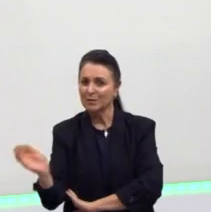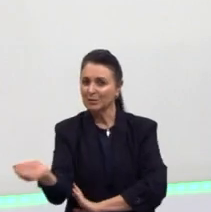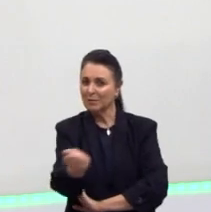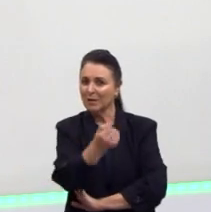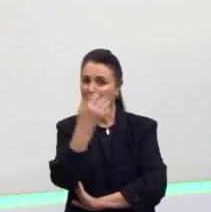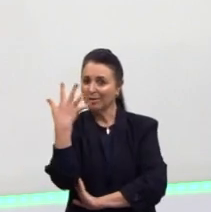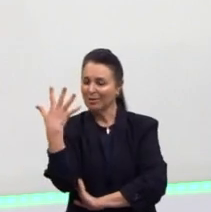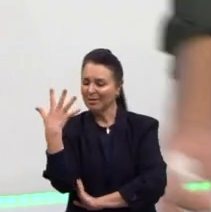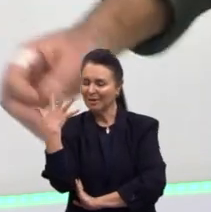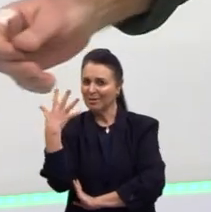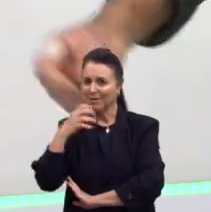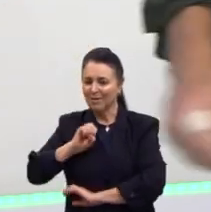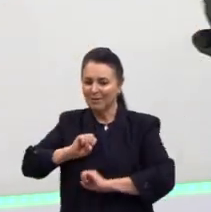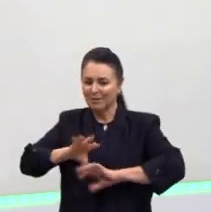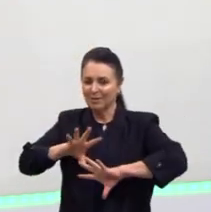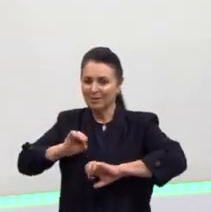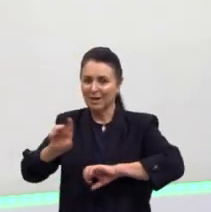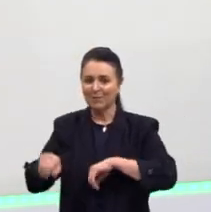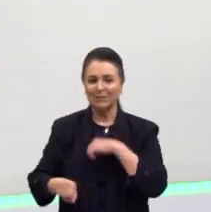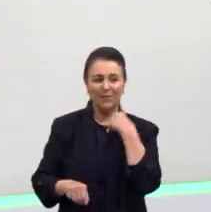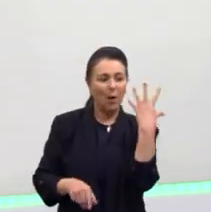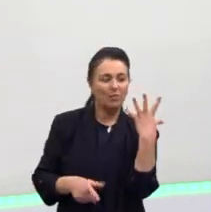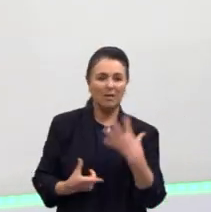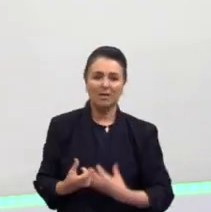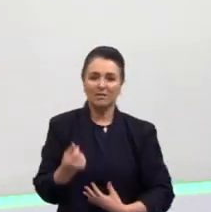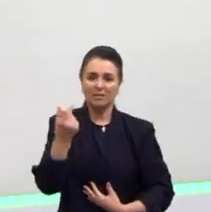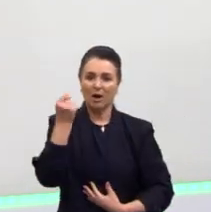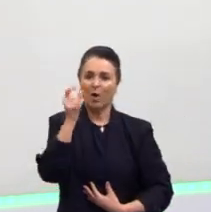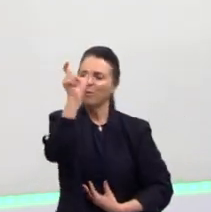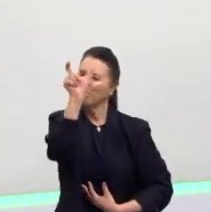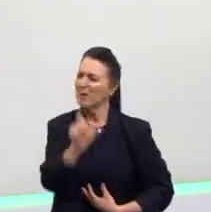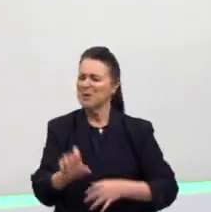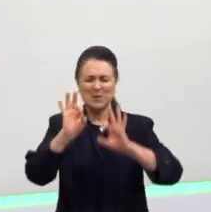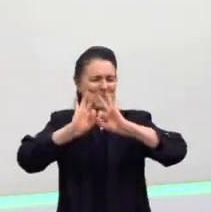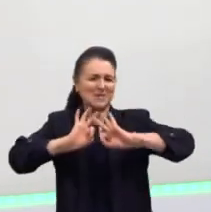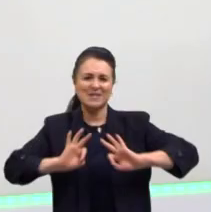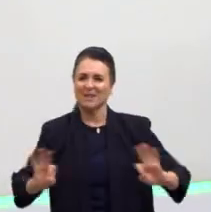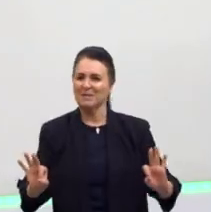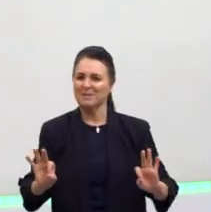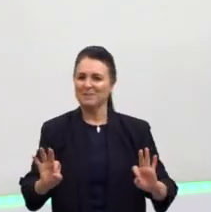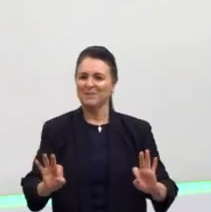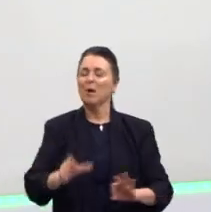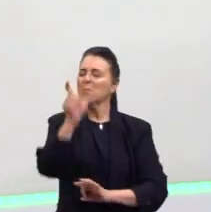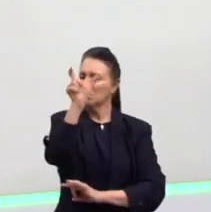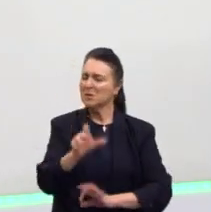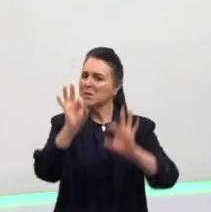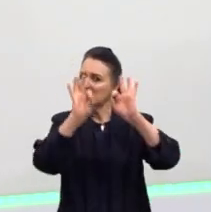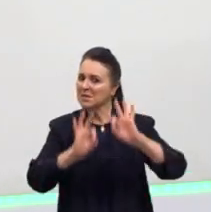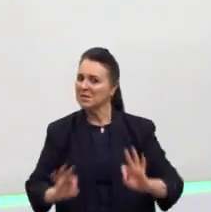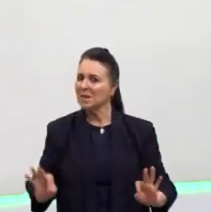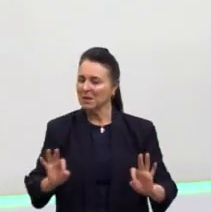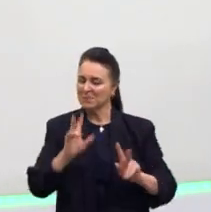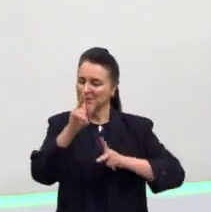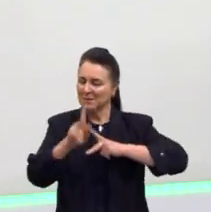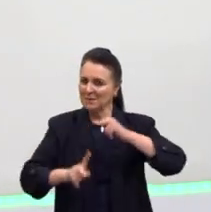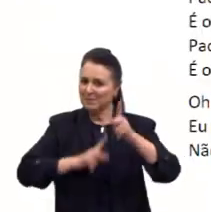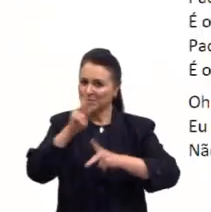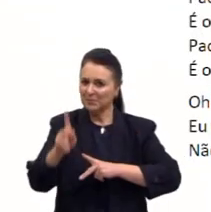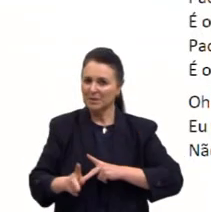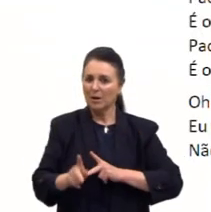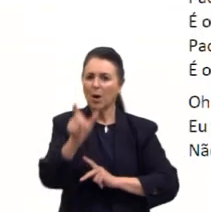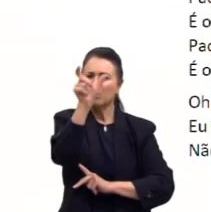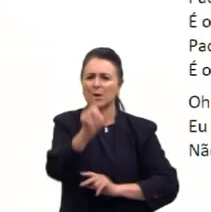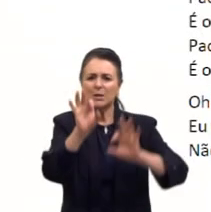educação, na outra, dinheiro. O pacato cidadão, o pacato da civilização, o